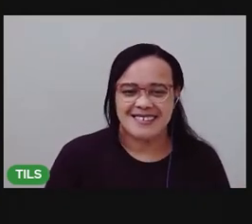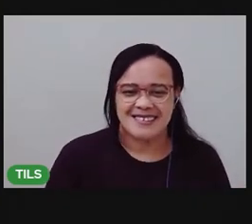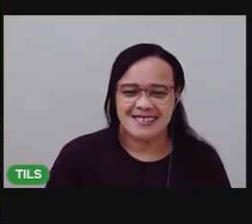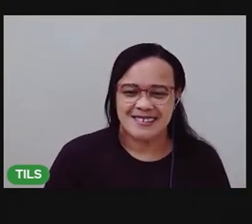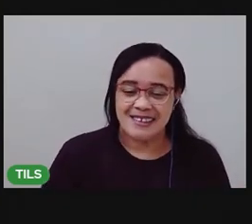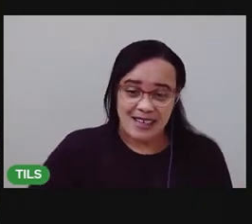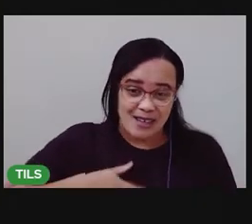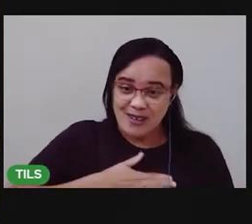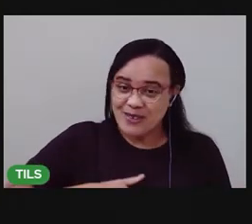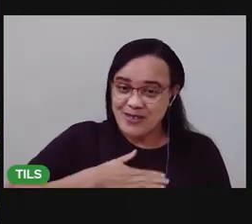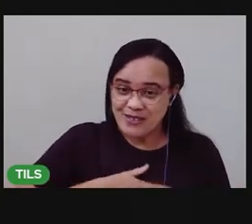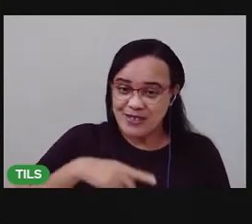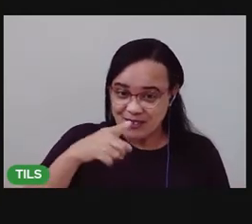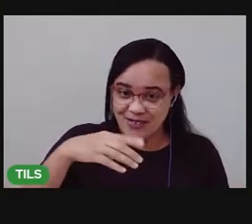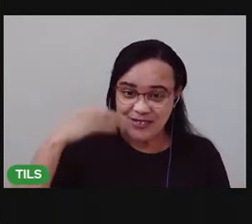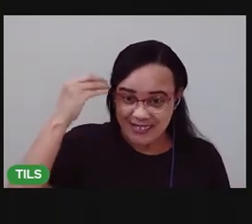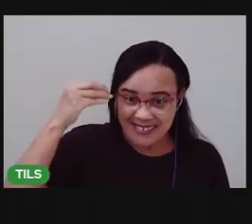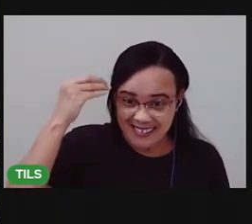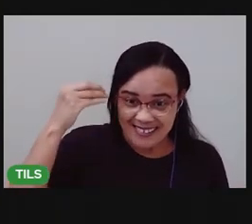e aí gostou da experiência